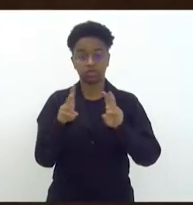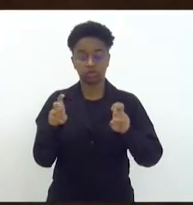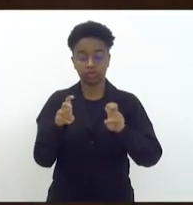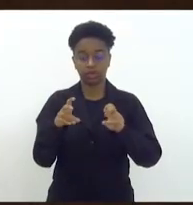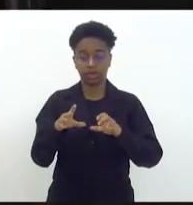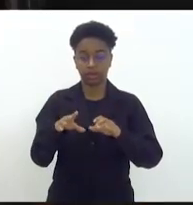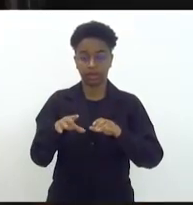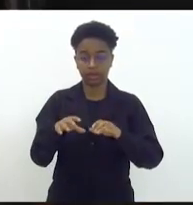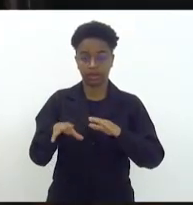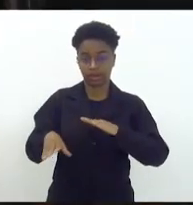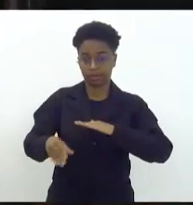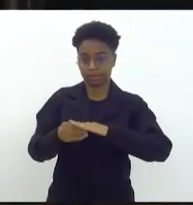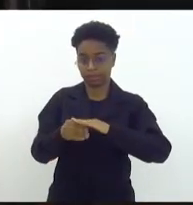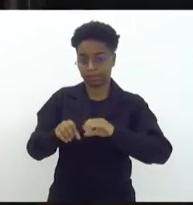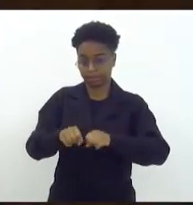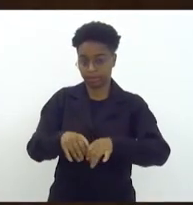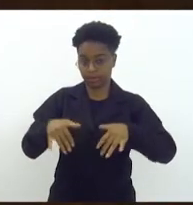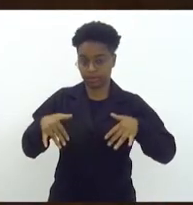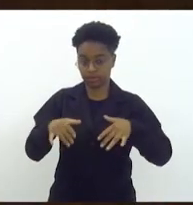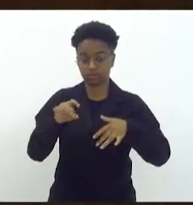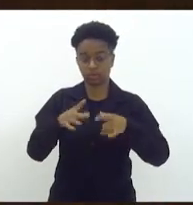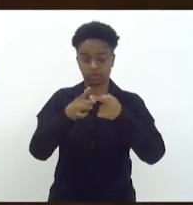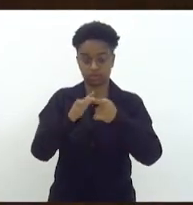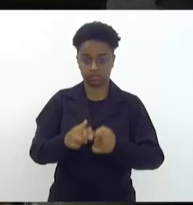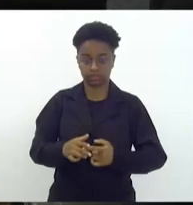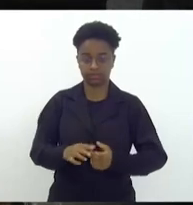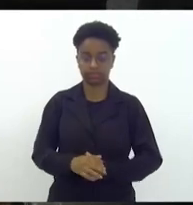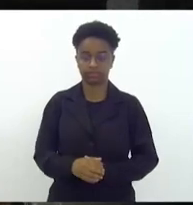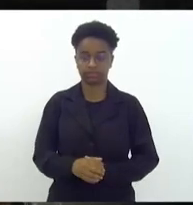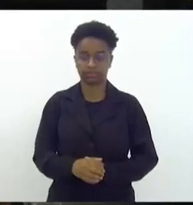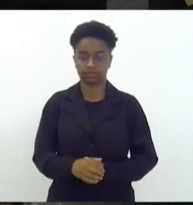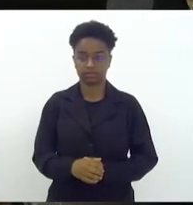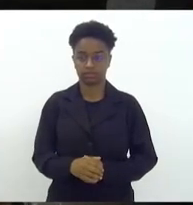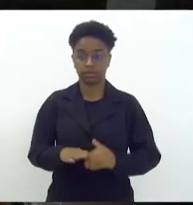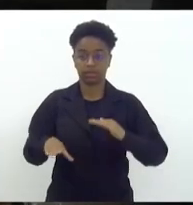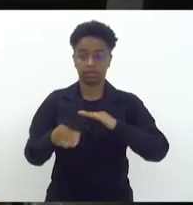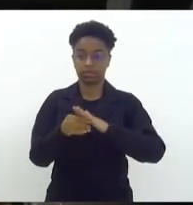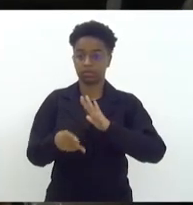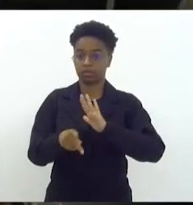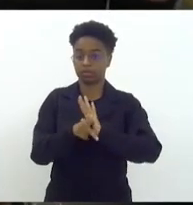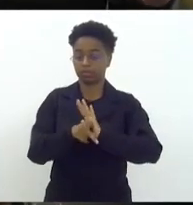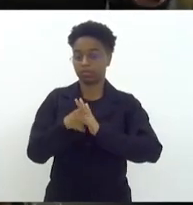plenário. De plenário. Só retificando. As emendas de plenário.